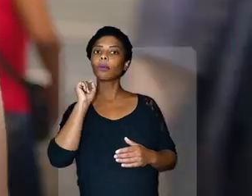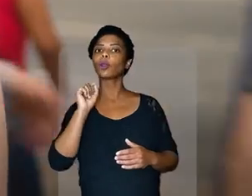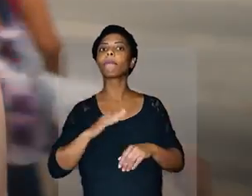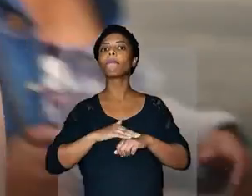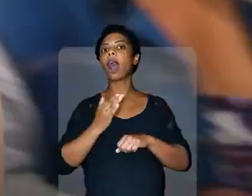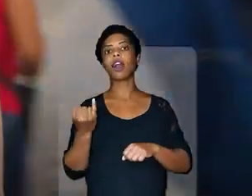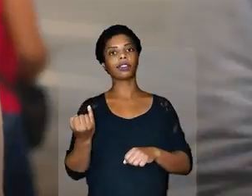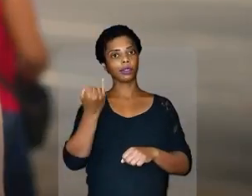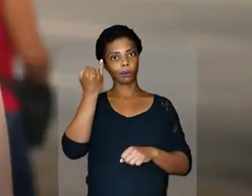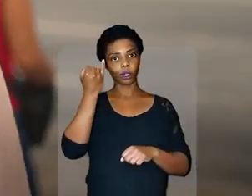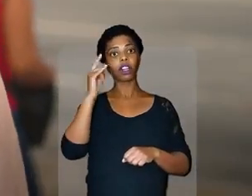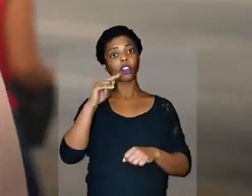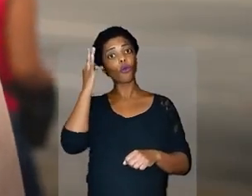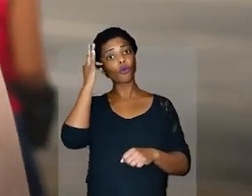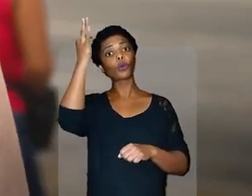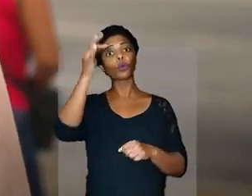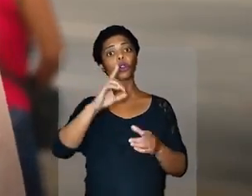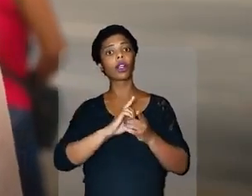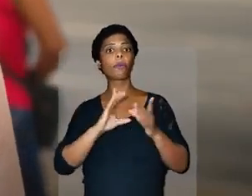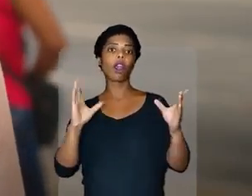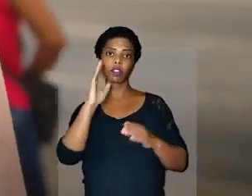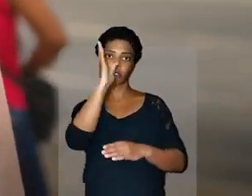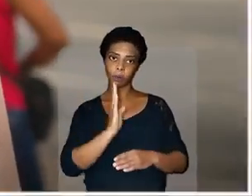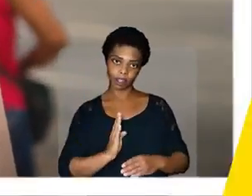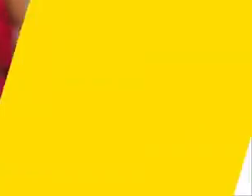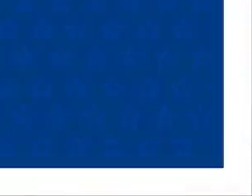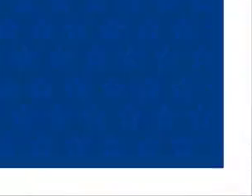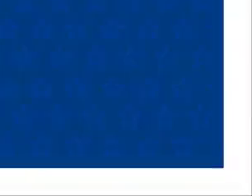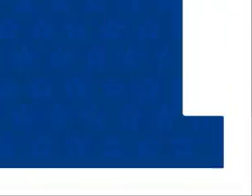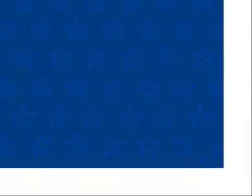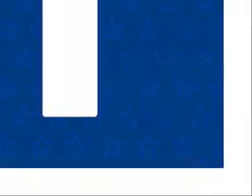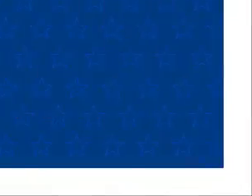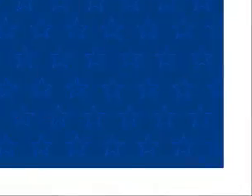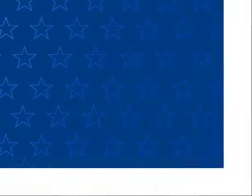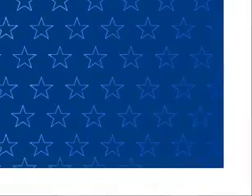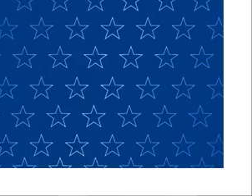sabe o que está em jogo, que é o futuro da democracia brasileira.